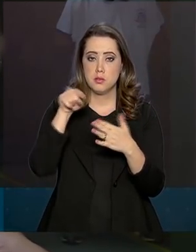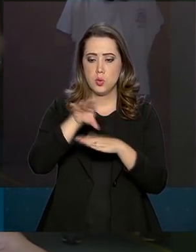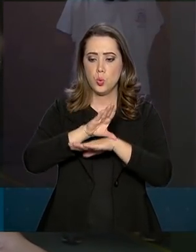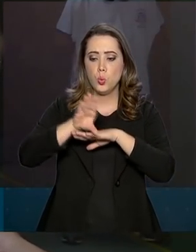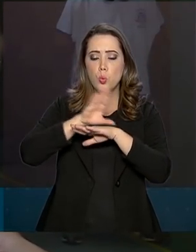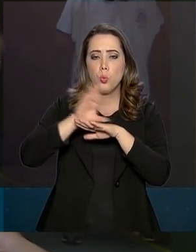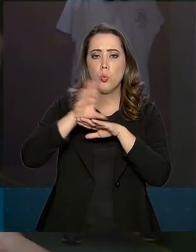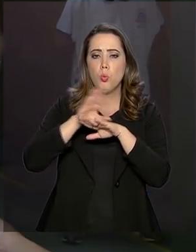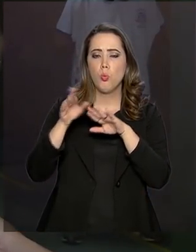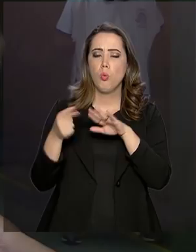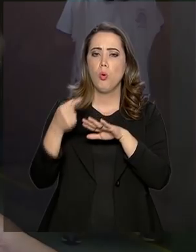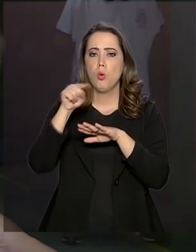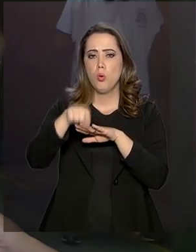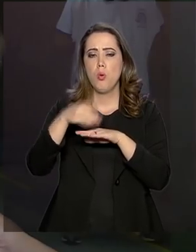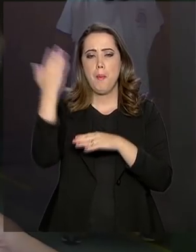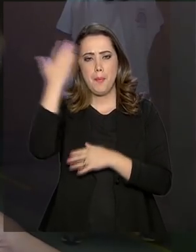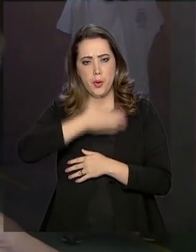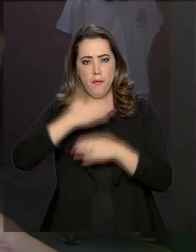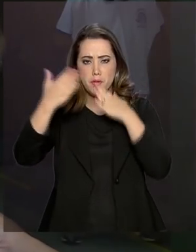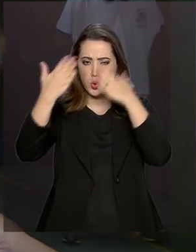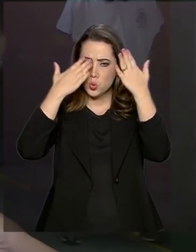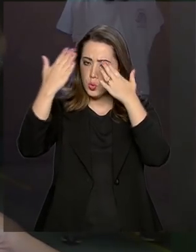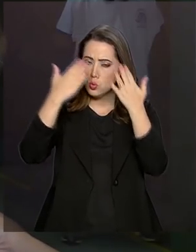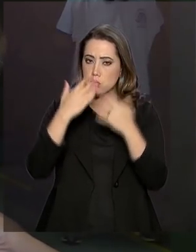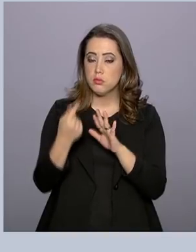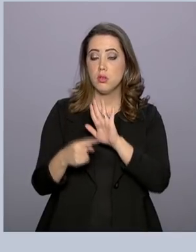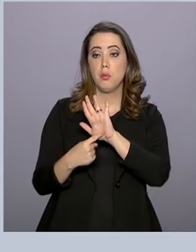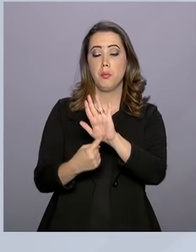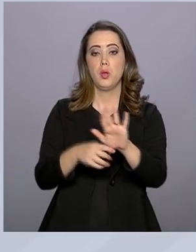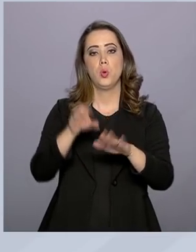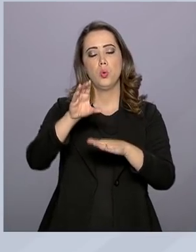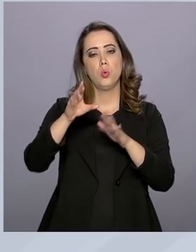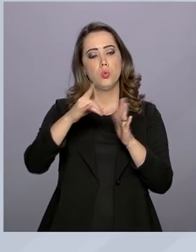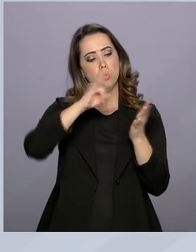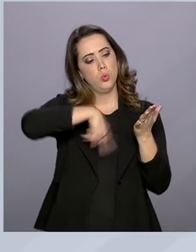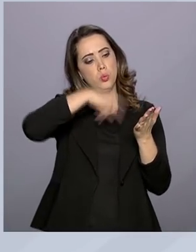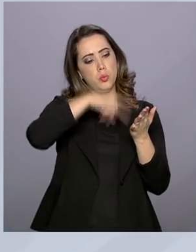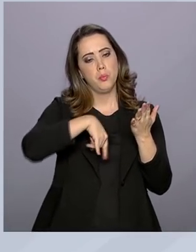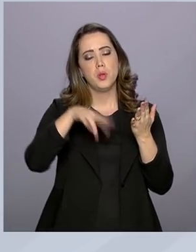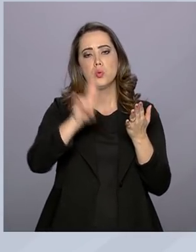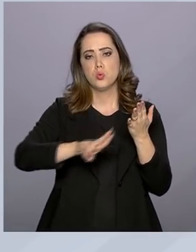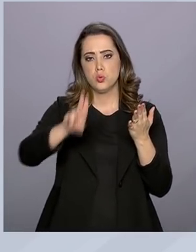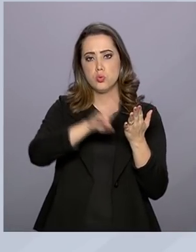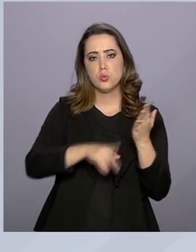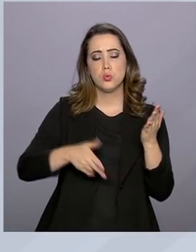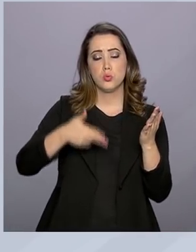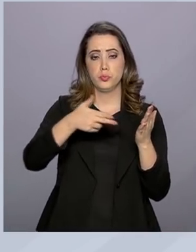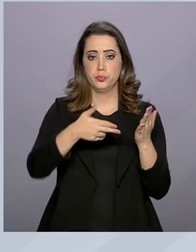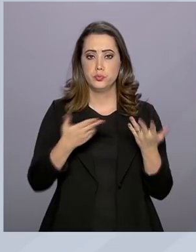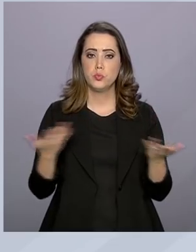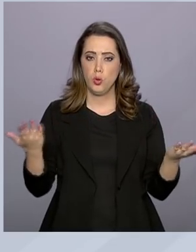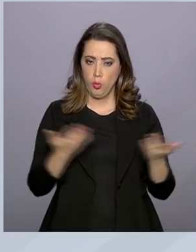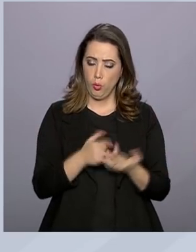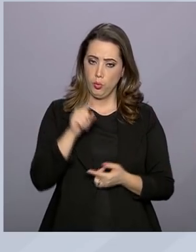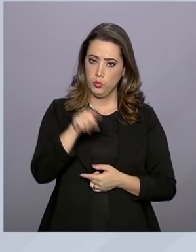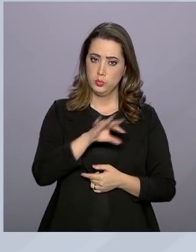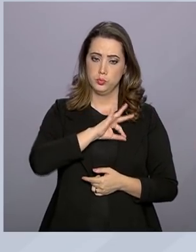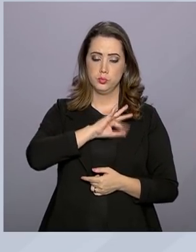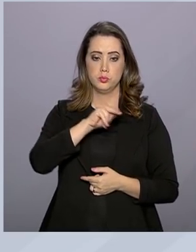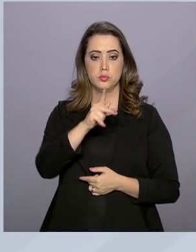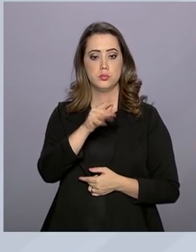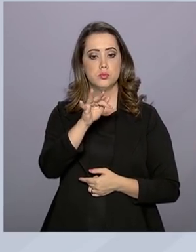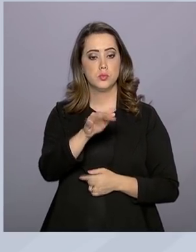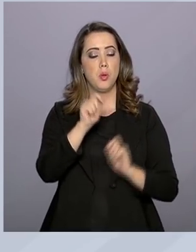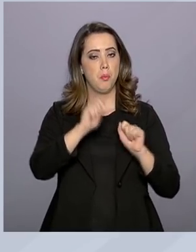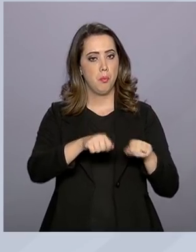eu apresentei um título de manuseio da arma. Hoje, de forma excepcional, a Polícia Federal concede o direito